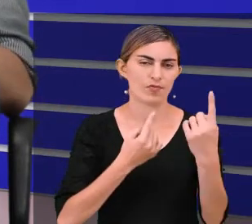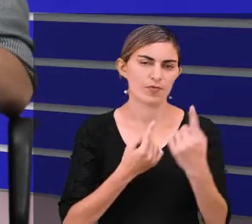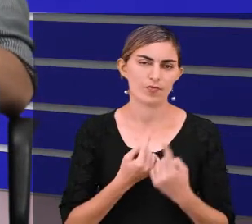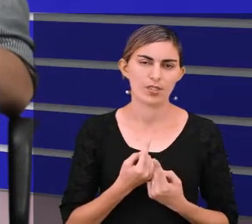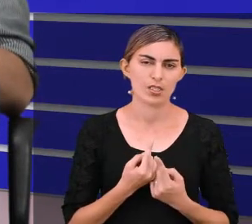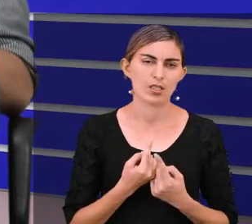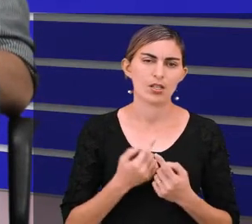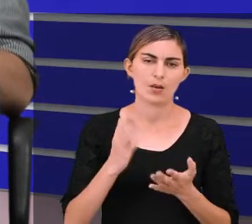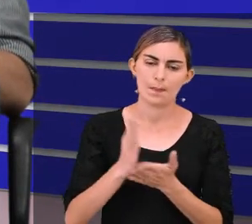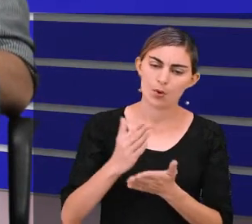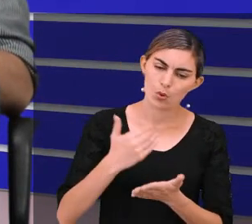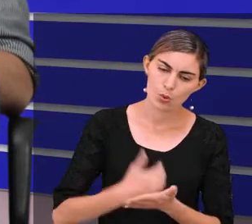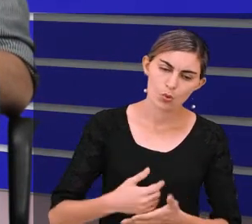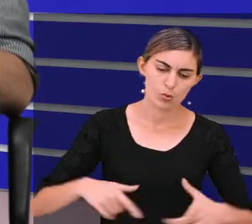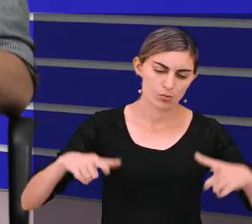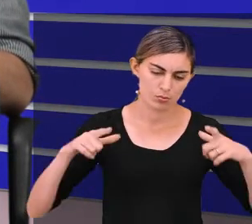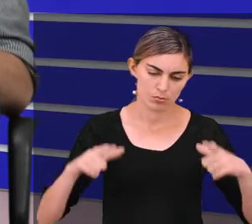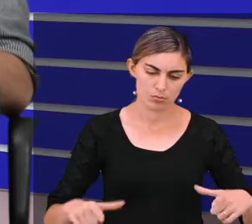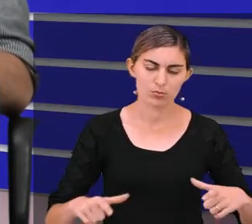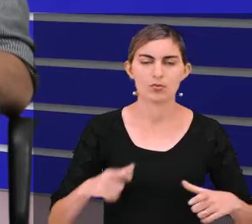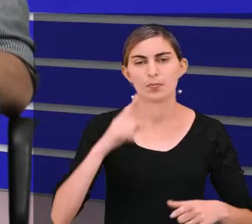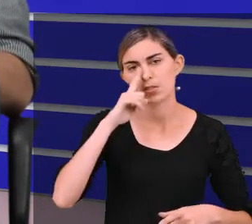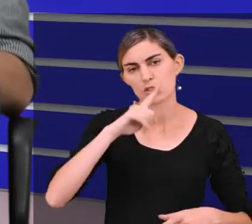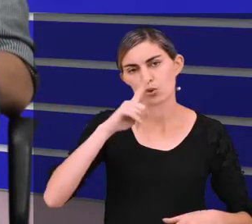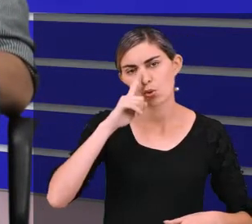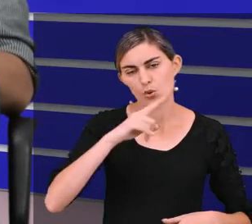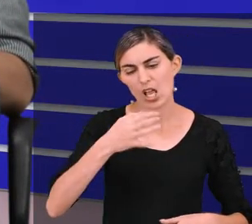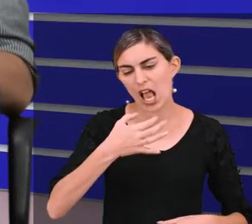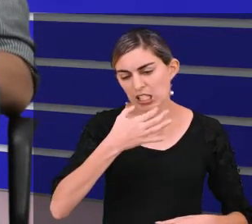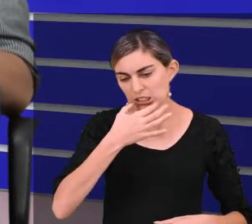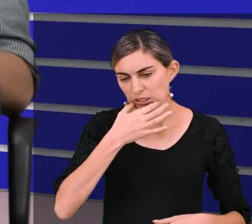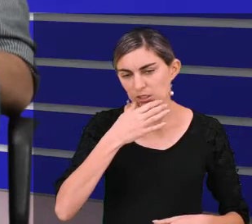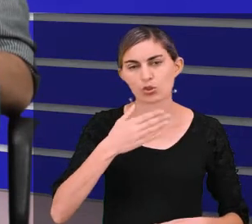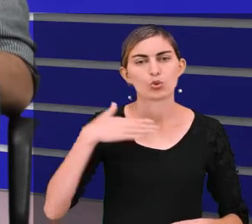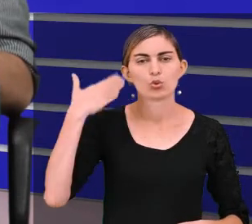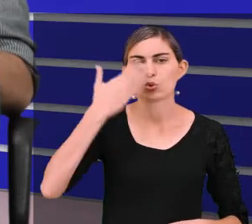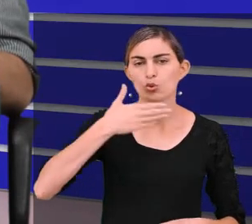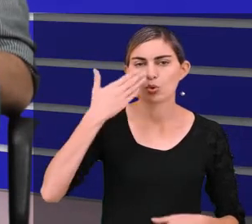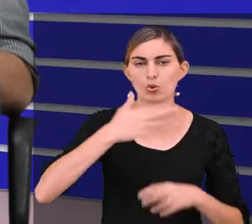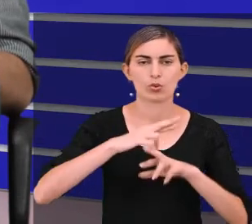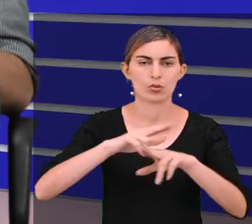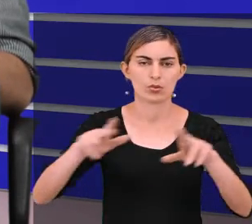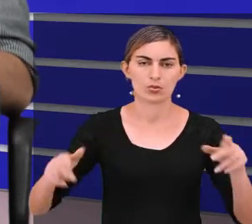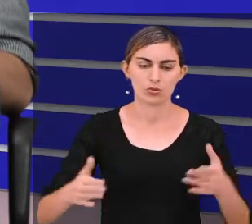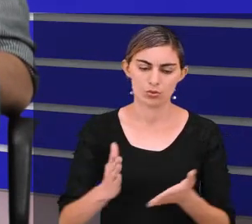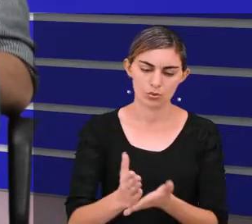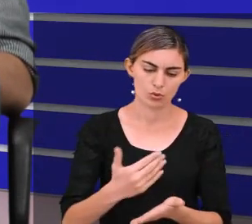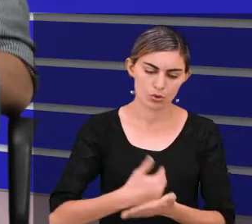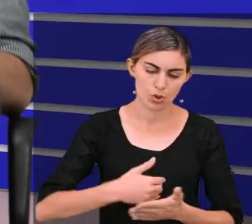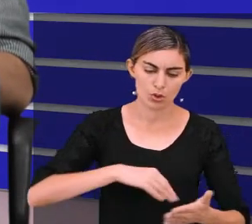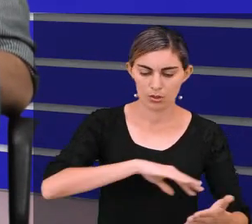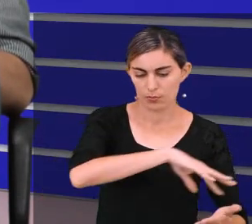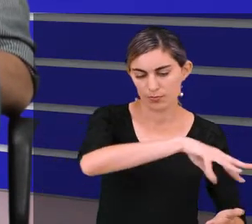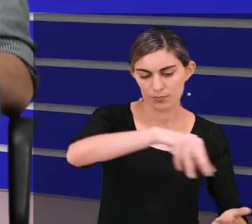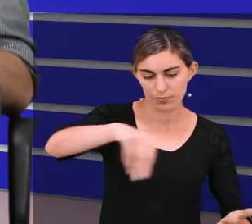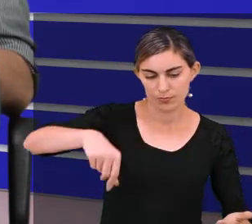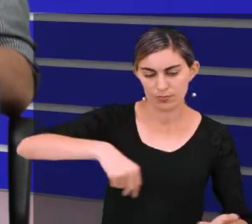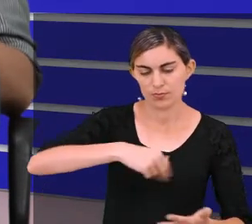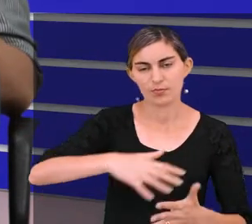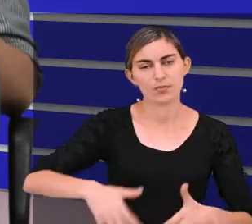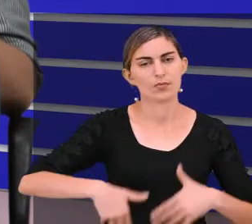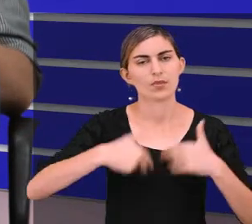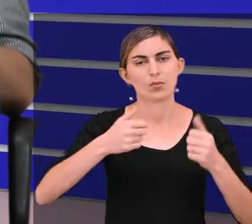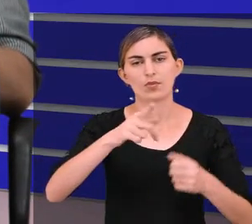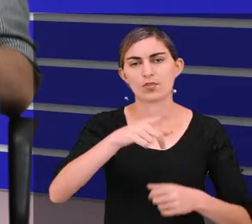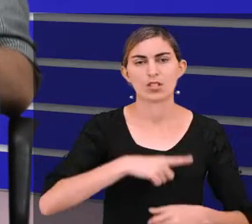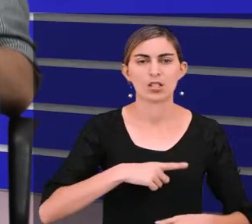gente, atrás de bolos, tortas, bolachas. Um doce variado, uma torta com uma qualidade melhor. O